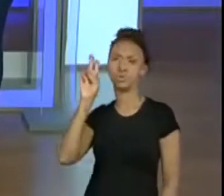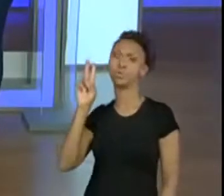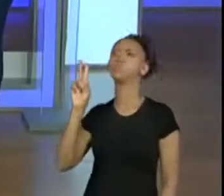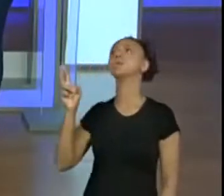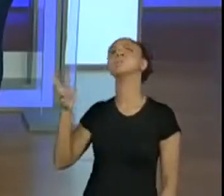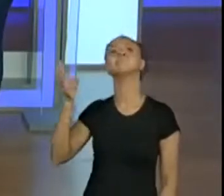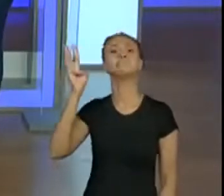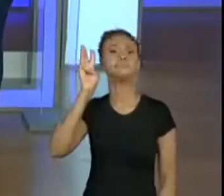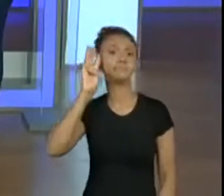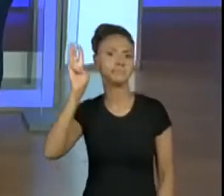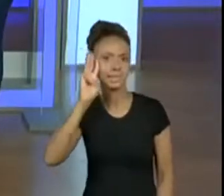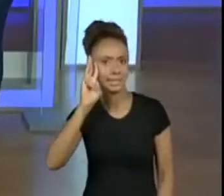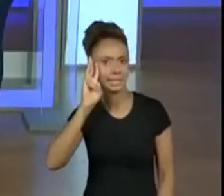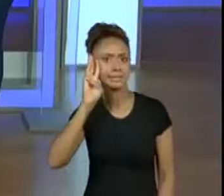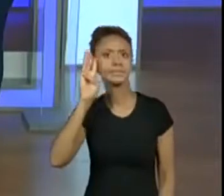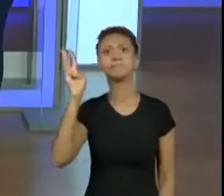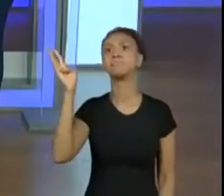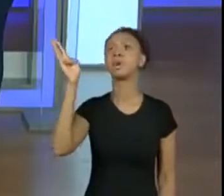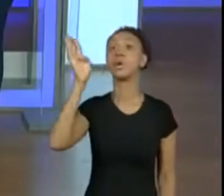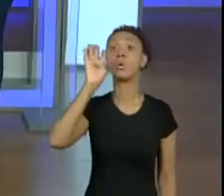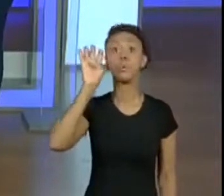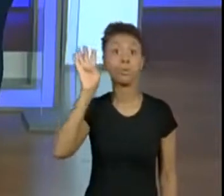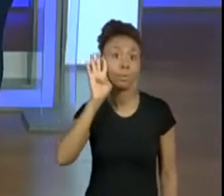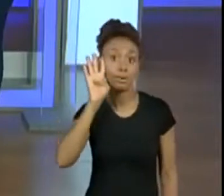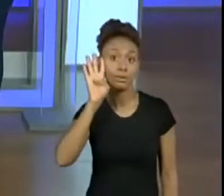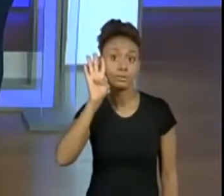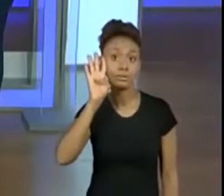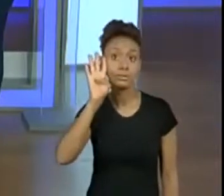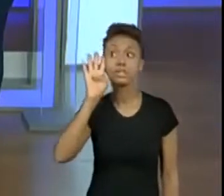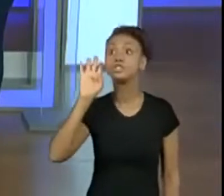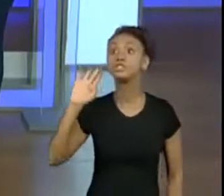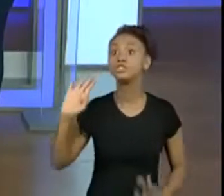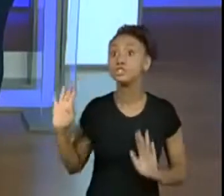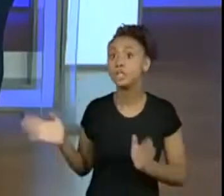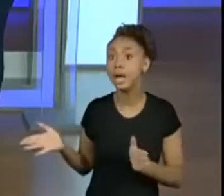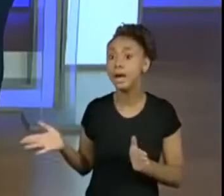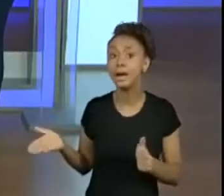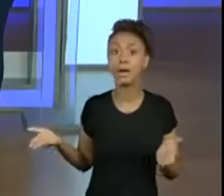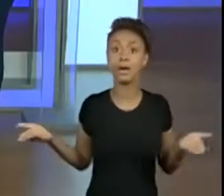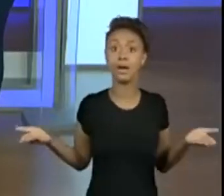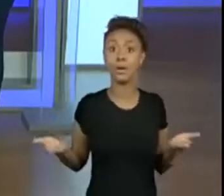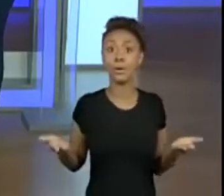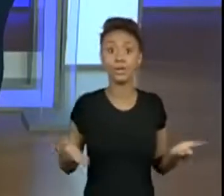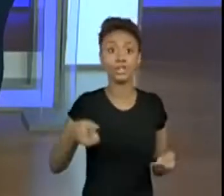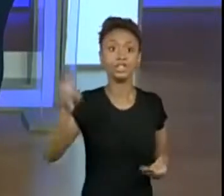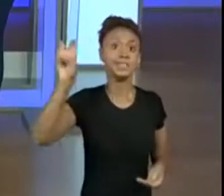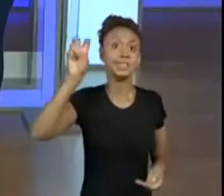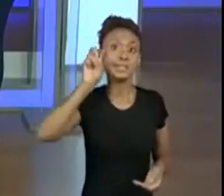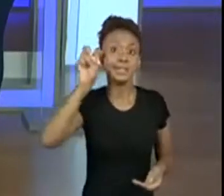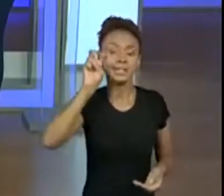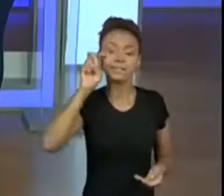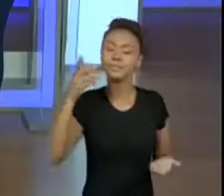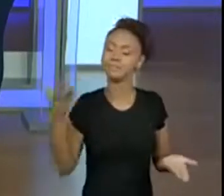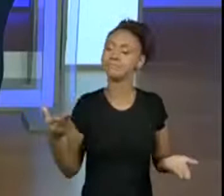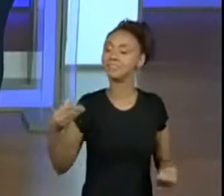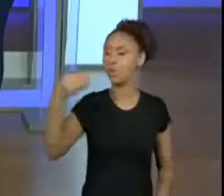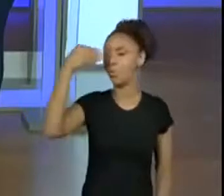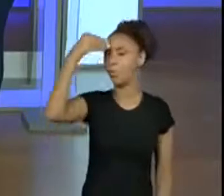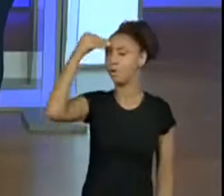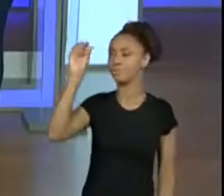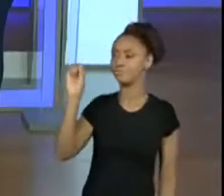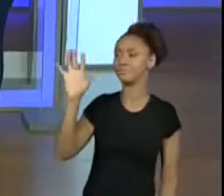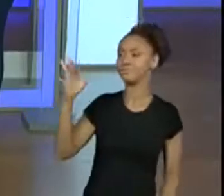Terça a gente fez a atividade. Quarta? Sim. Quinta. Quinta. Então, o oráculo está certo. Vamos